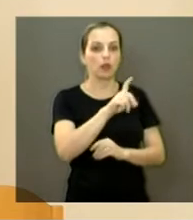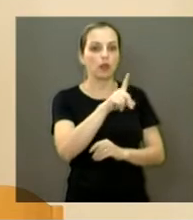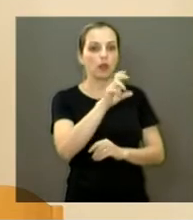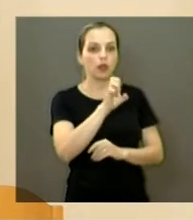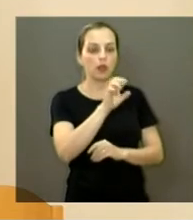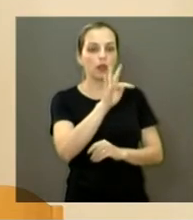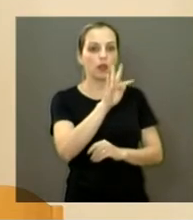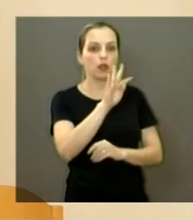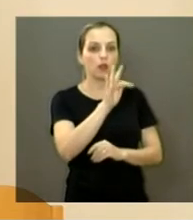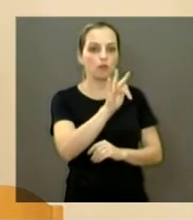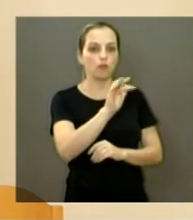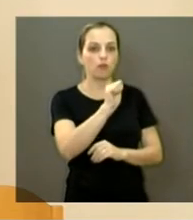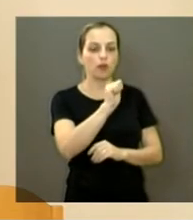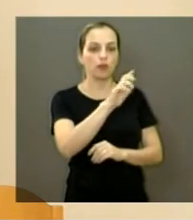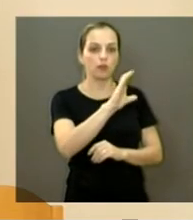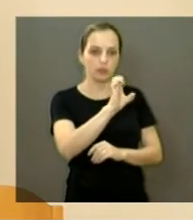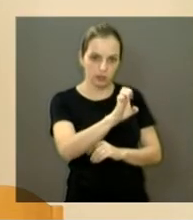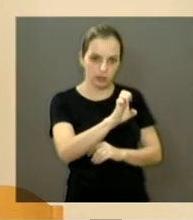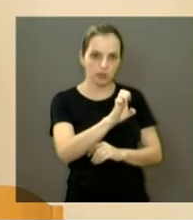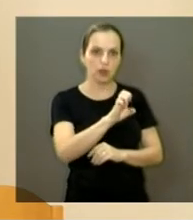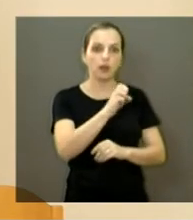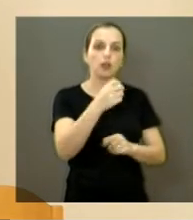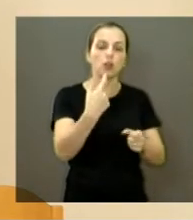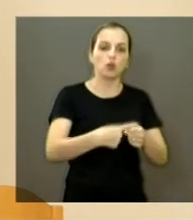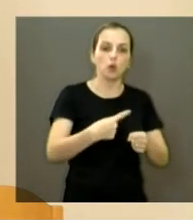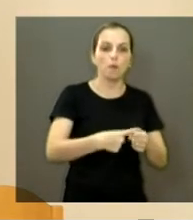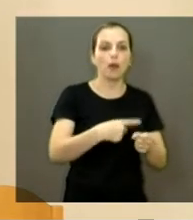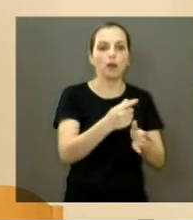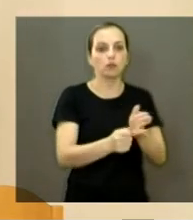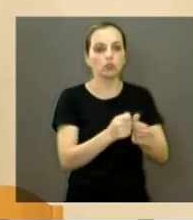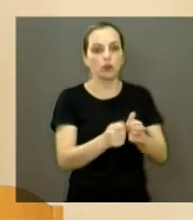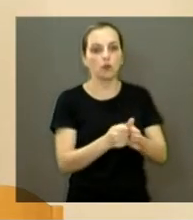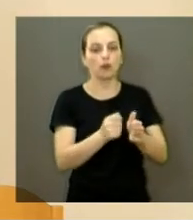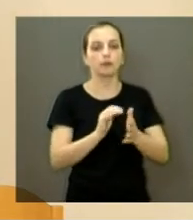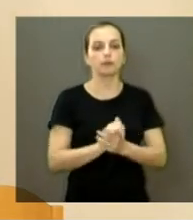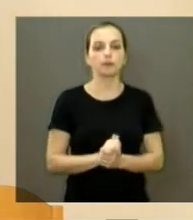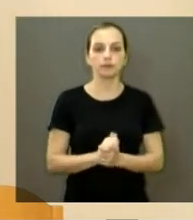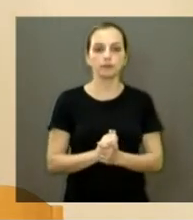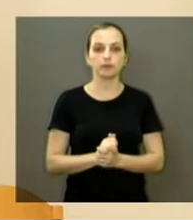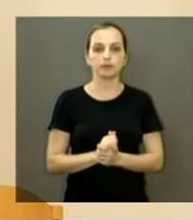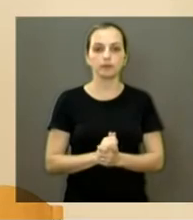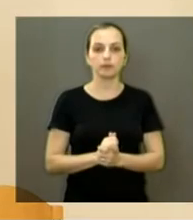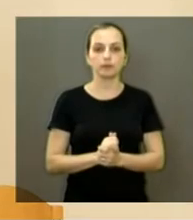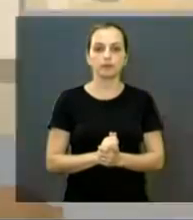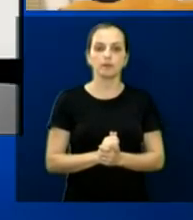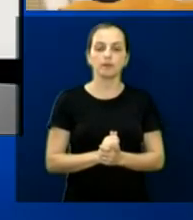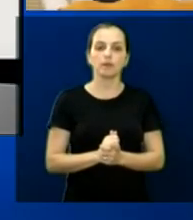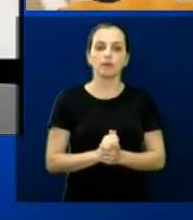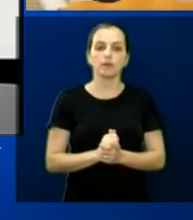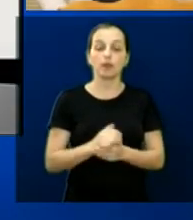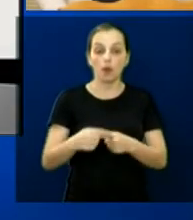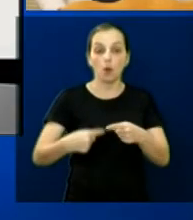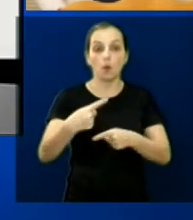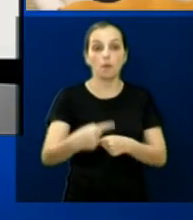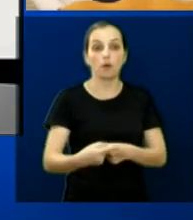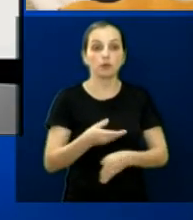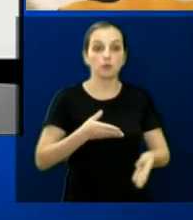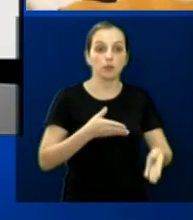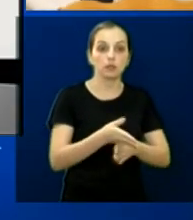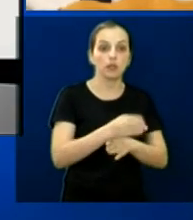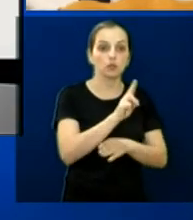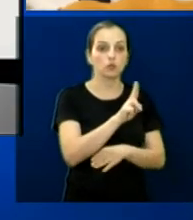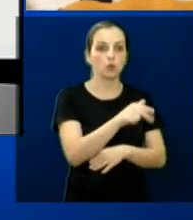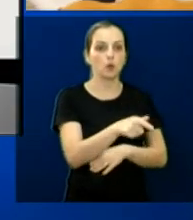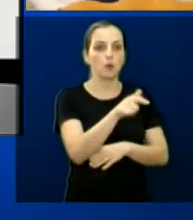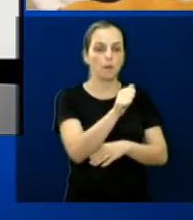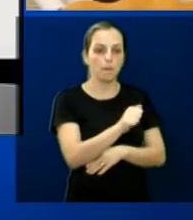Santarelli Braga 118, no Jardim São Jorge. Próximas quatro fotos é da nossa visita à UPA, que eu fiz com